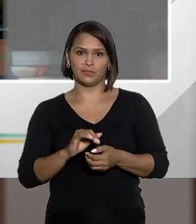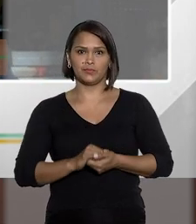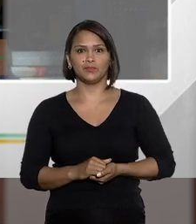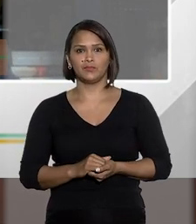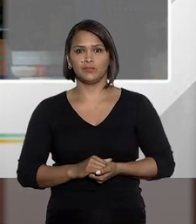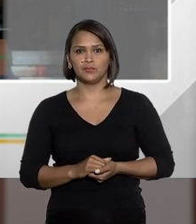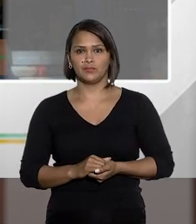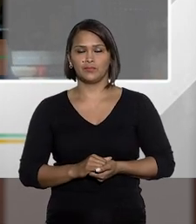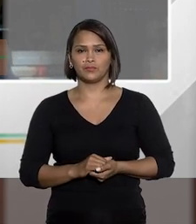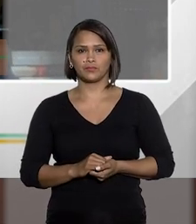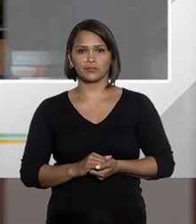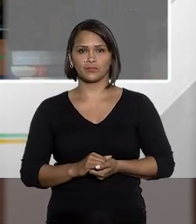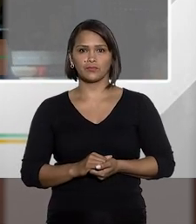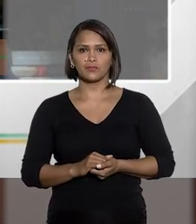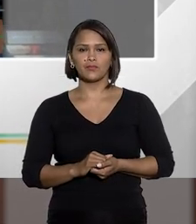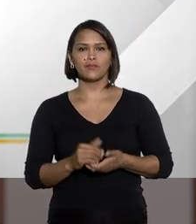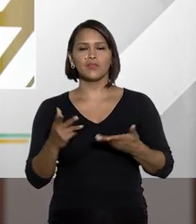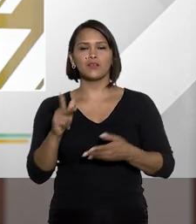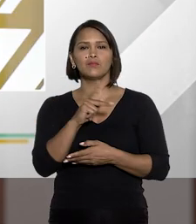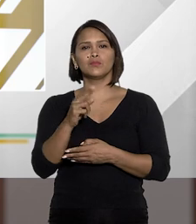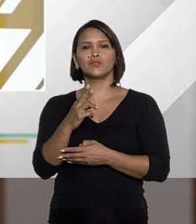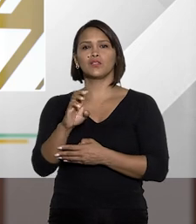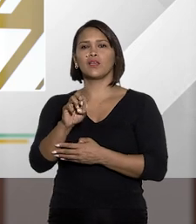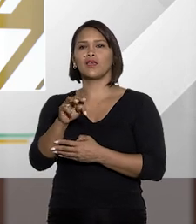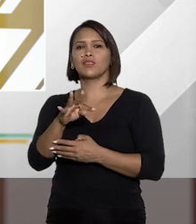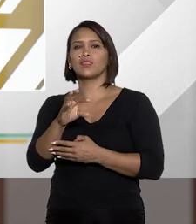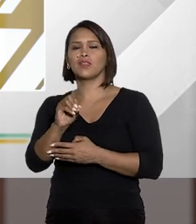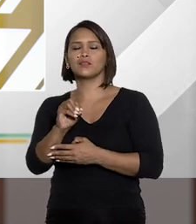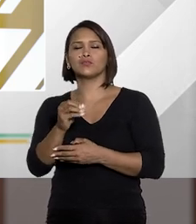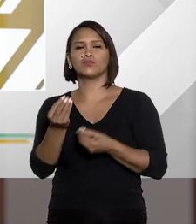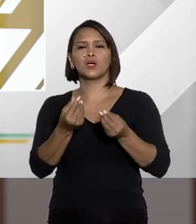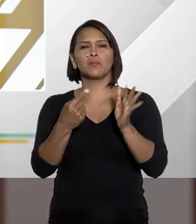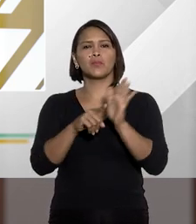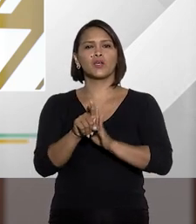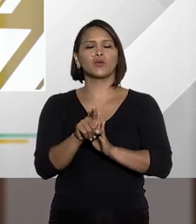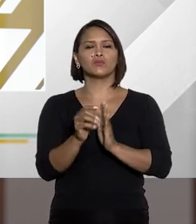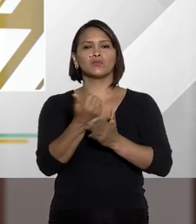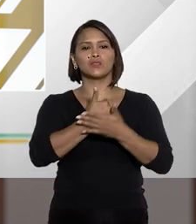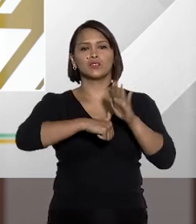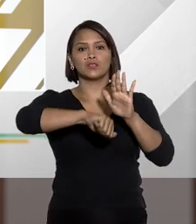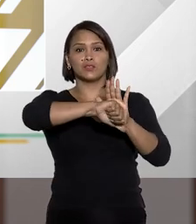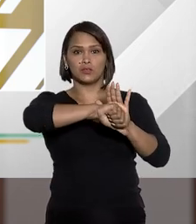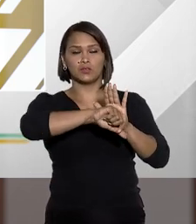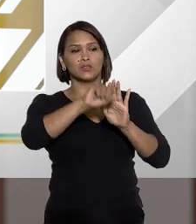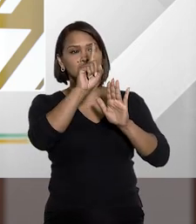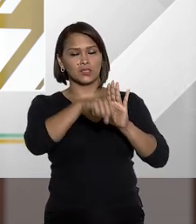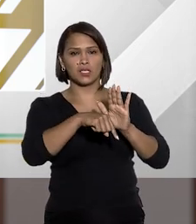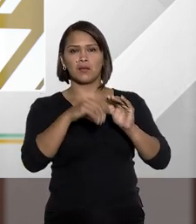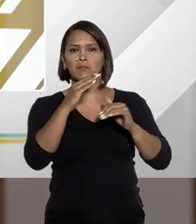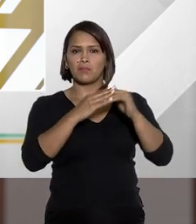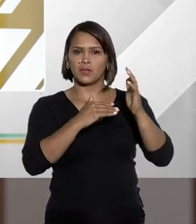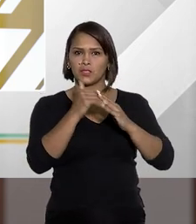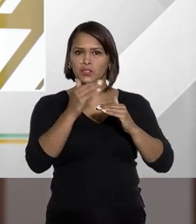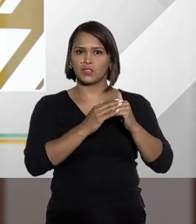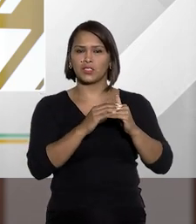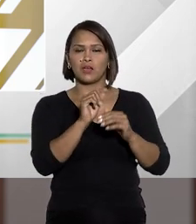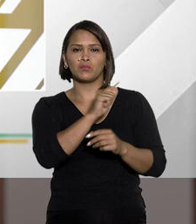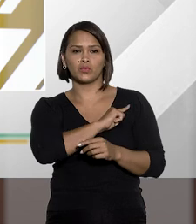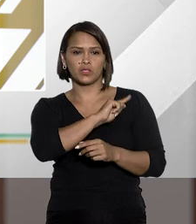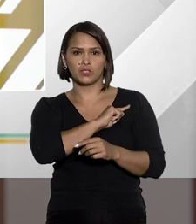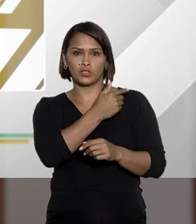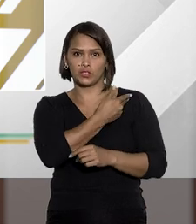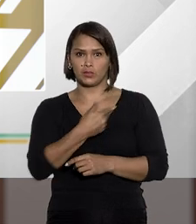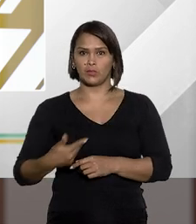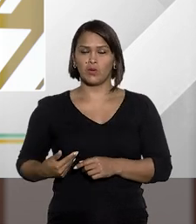autoridade. Agora eu quero ouvir o professor Renato Brasileiro. Professor, e os crimes a despeito de serem praticados